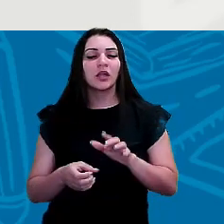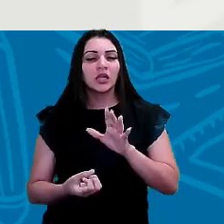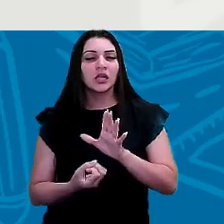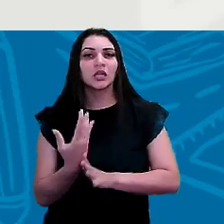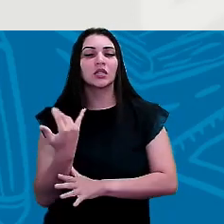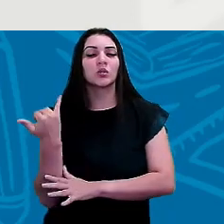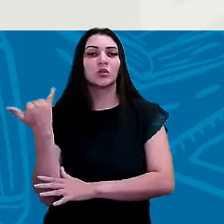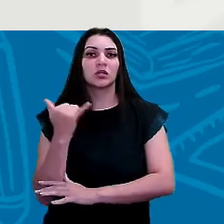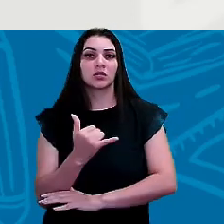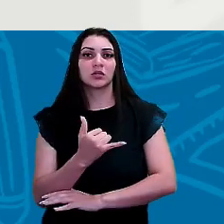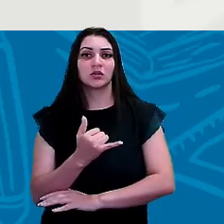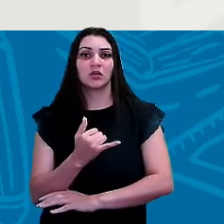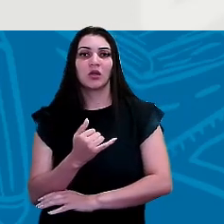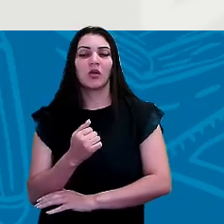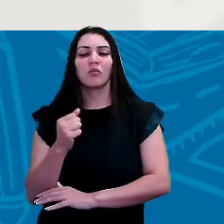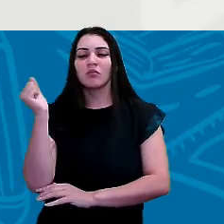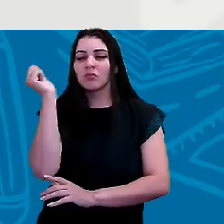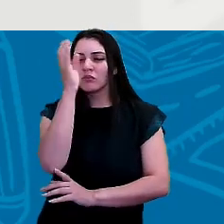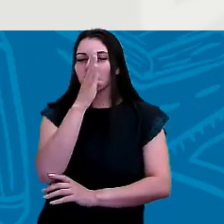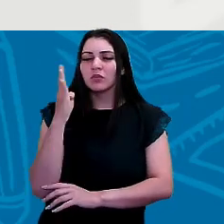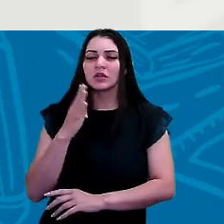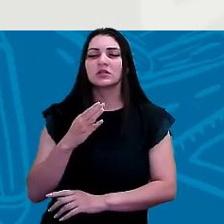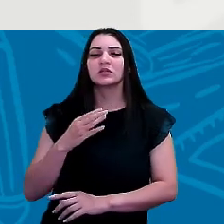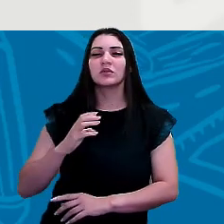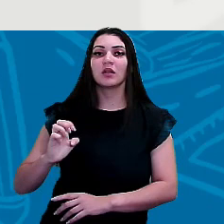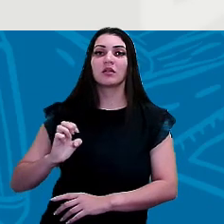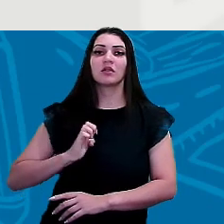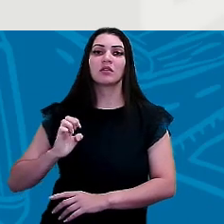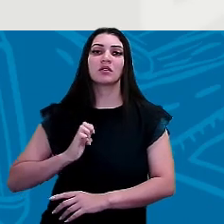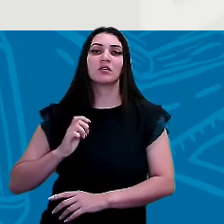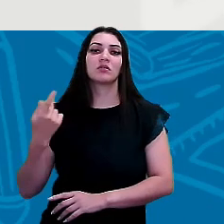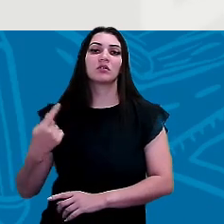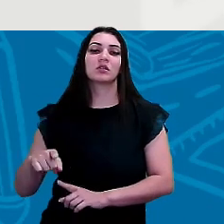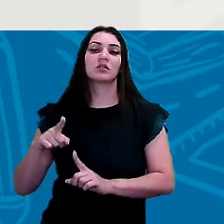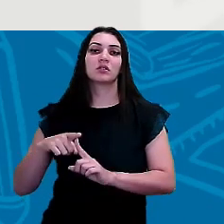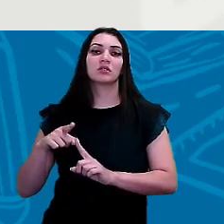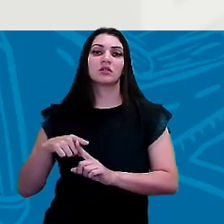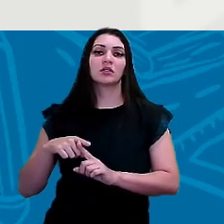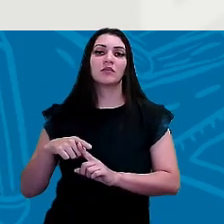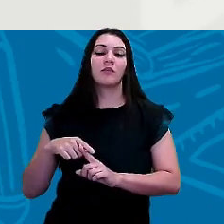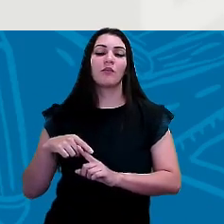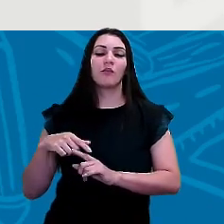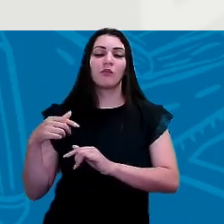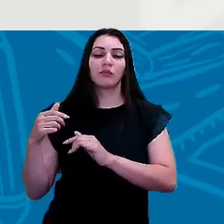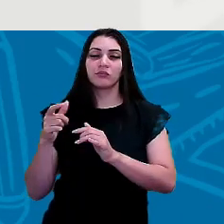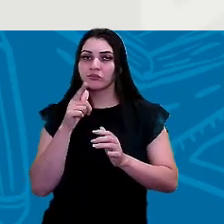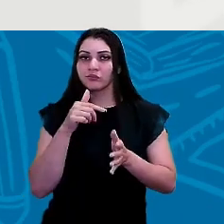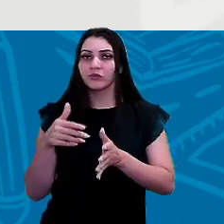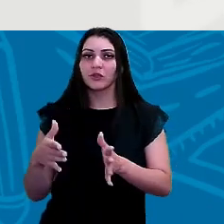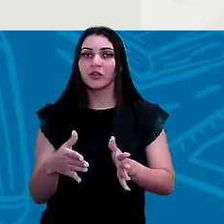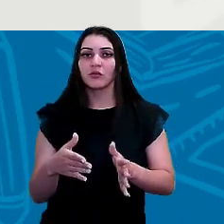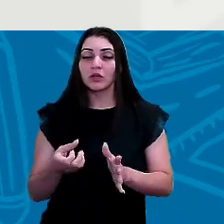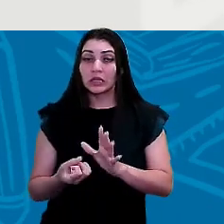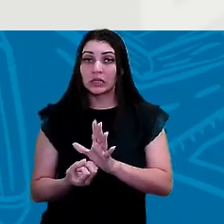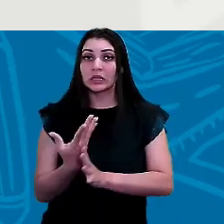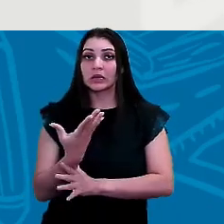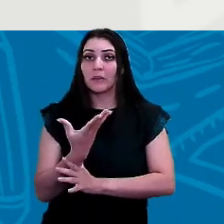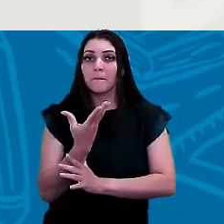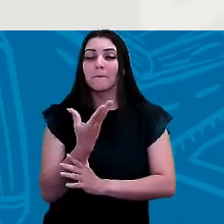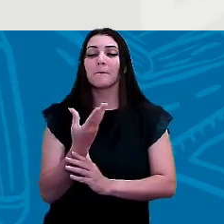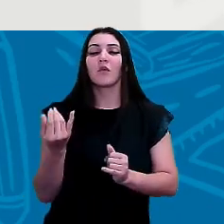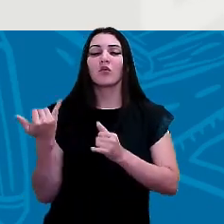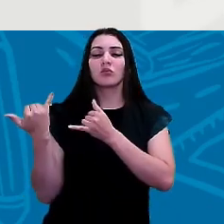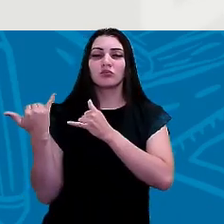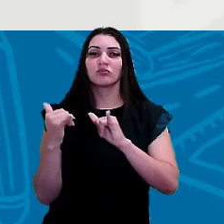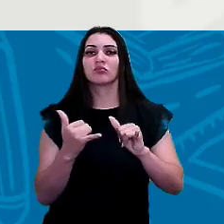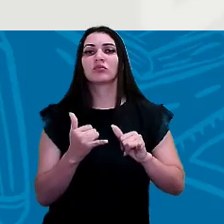então o Brasil ele é muito rico nesse tipo de rio né? o Brasil ele produz bastante energia elétrica também é principalmente